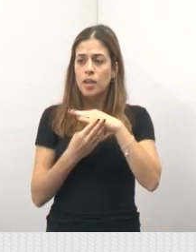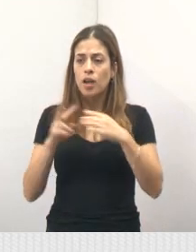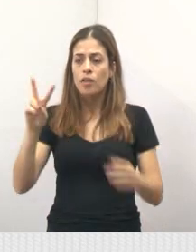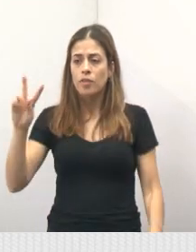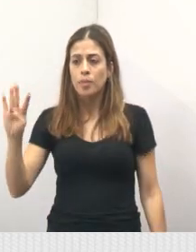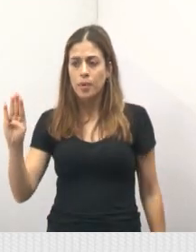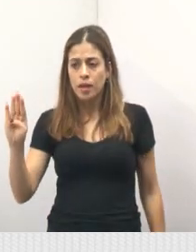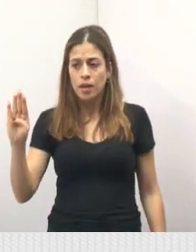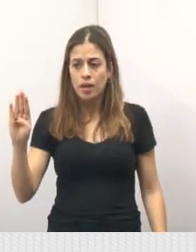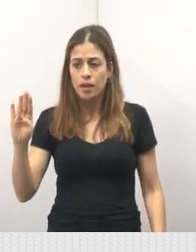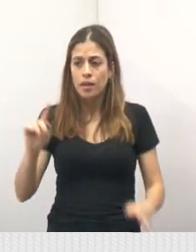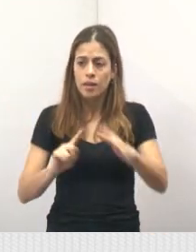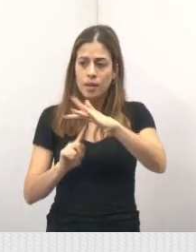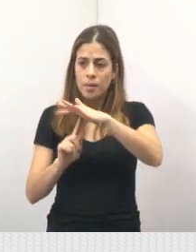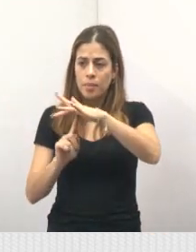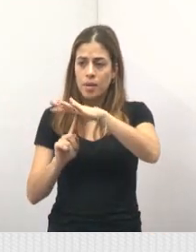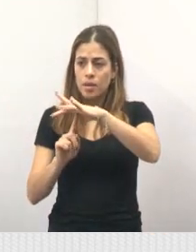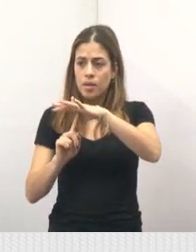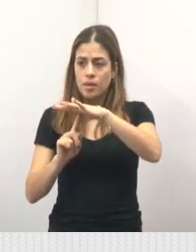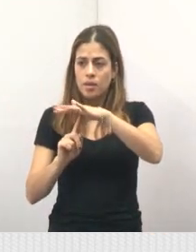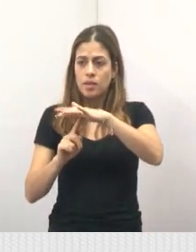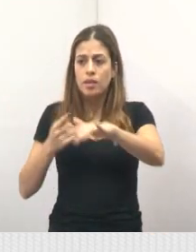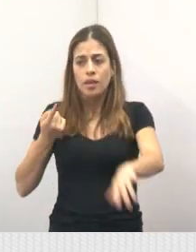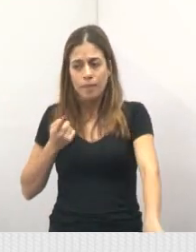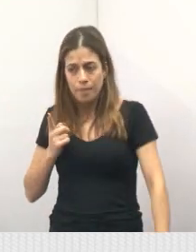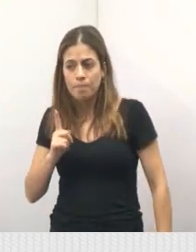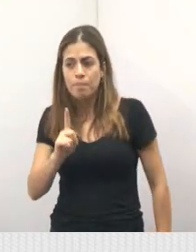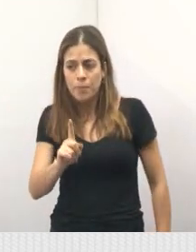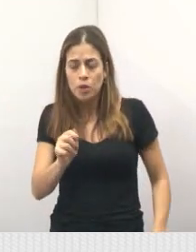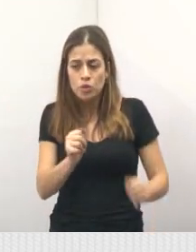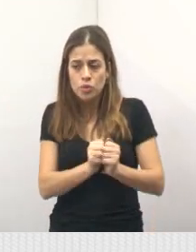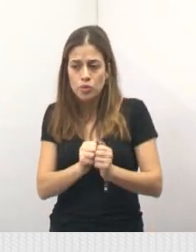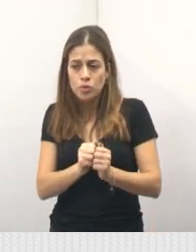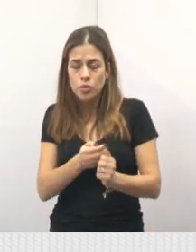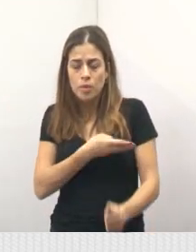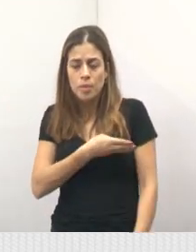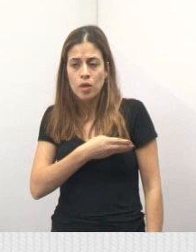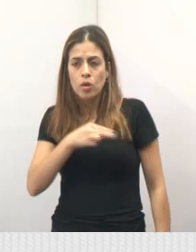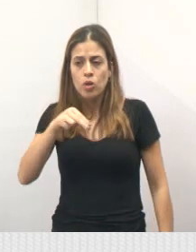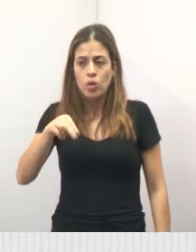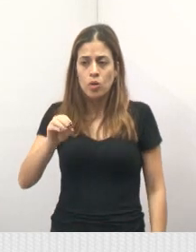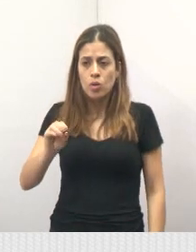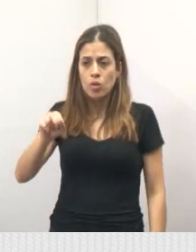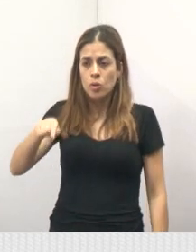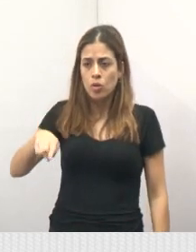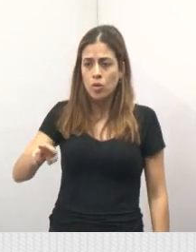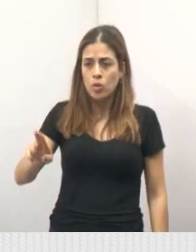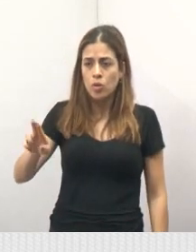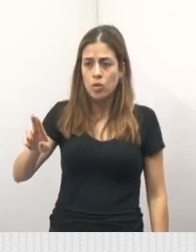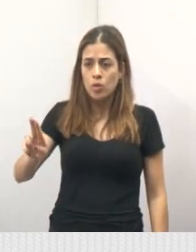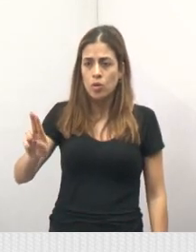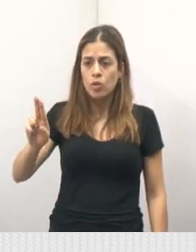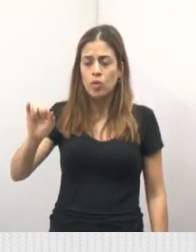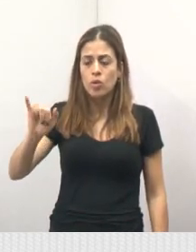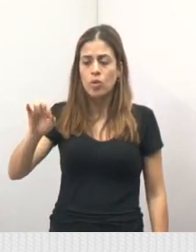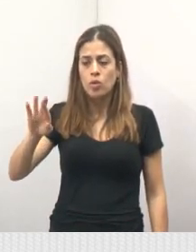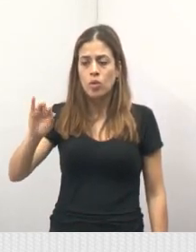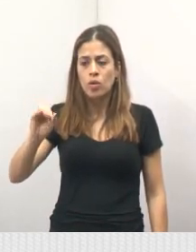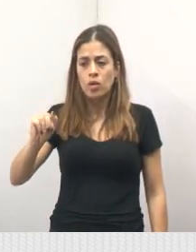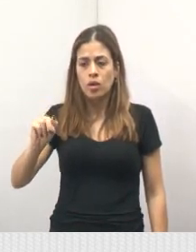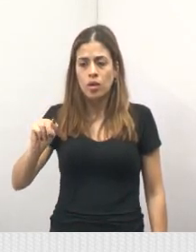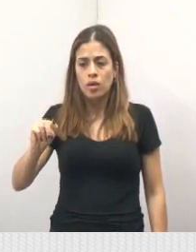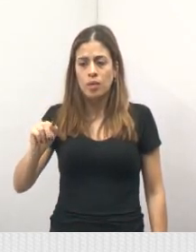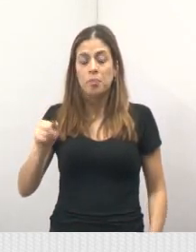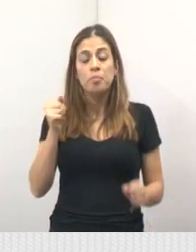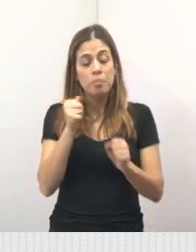lá na pracinha do Vila Branca, estive lá presente com o meu amigo Nogueira, que também está acompanhando aí essas obras que estão